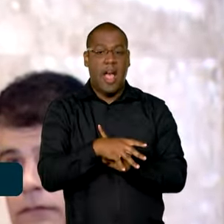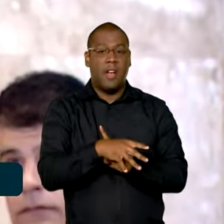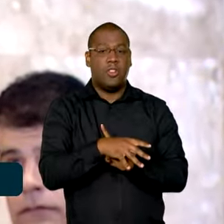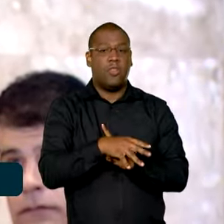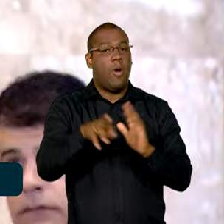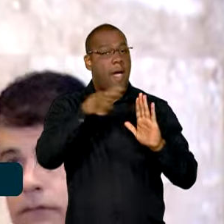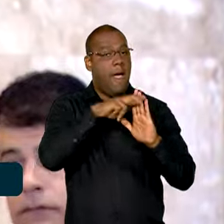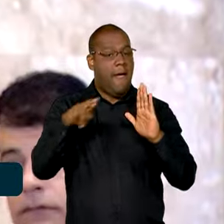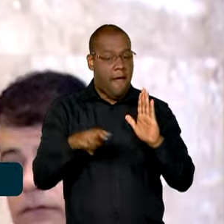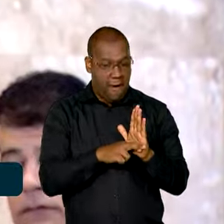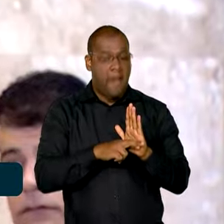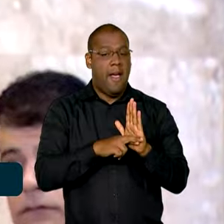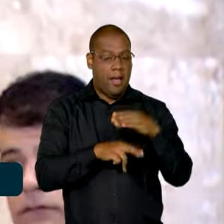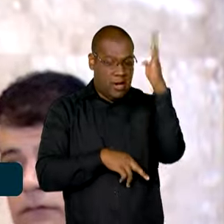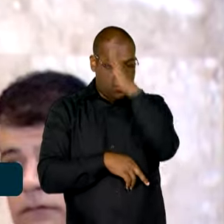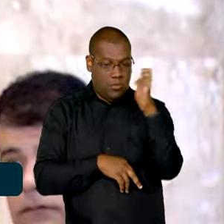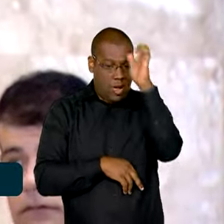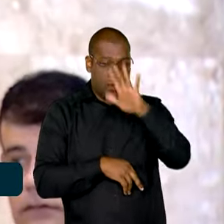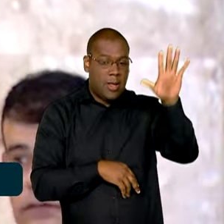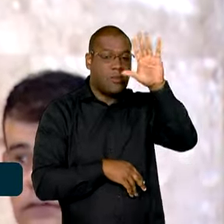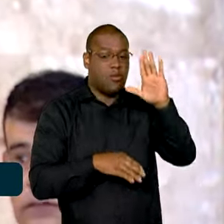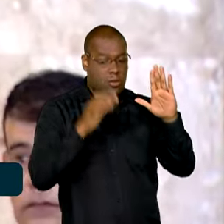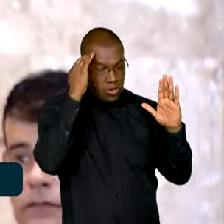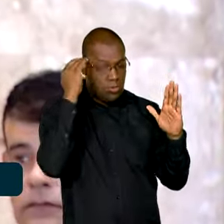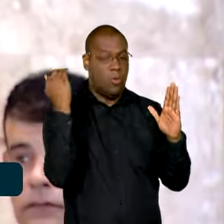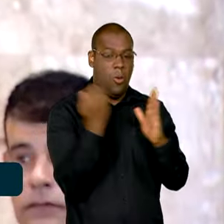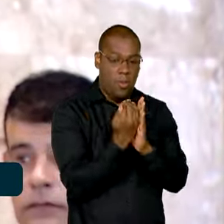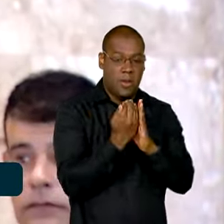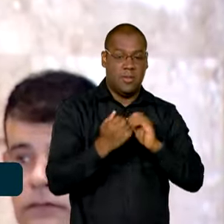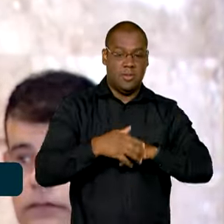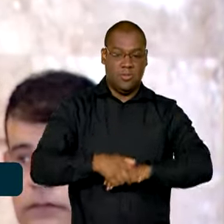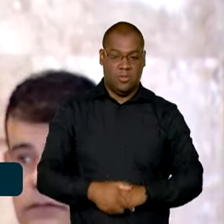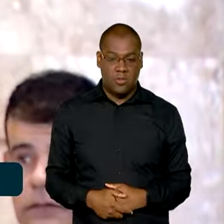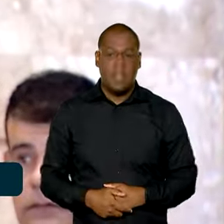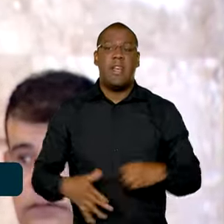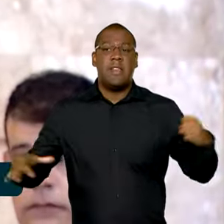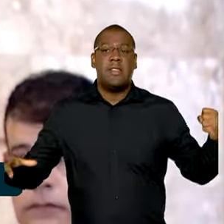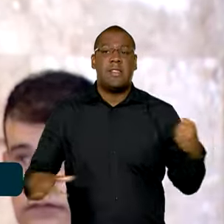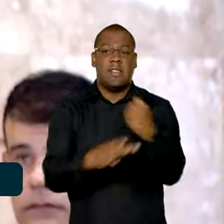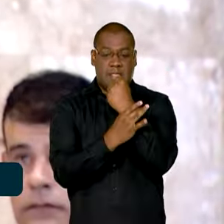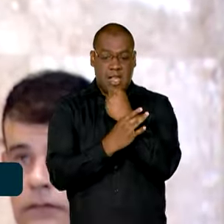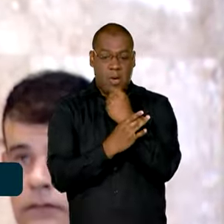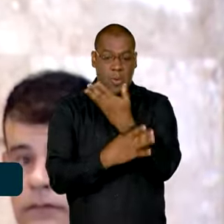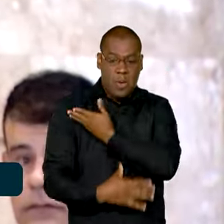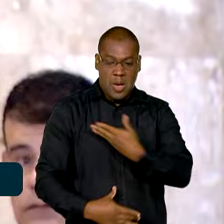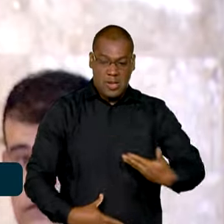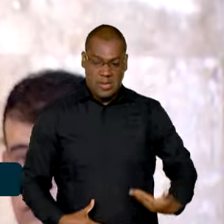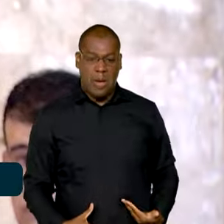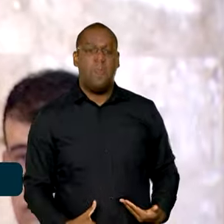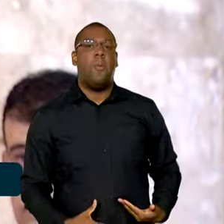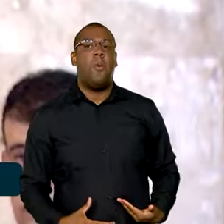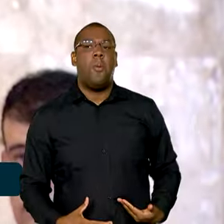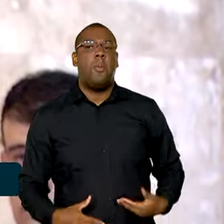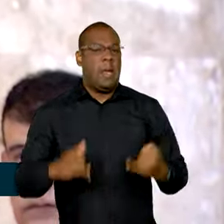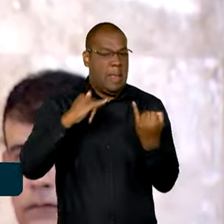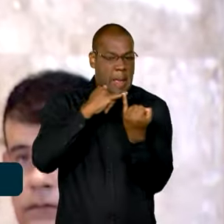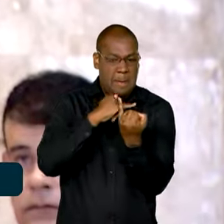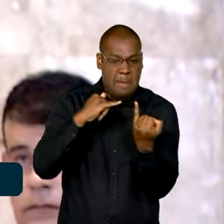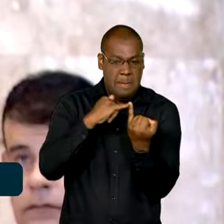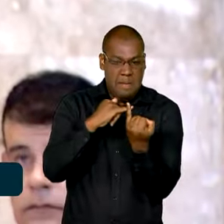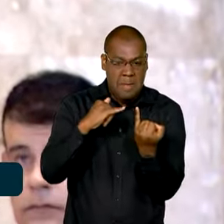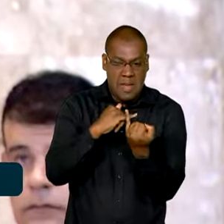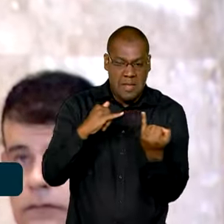nacionais. Porque nós não acreditamos na segurança pública, em pacote de cima para baixo,